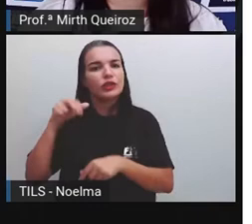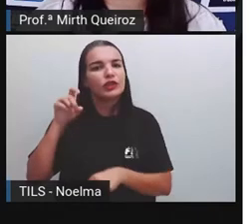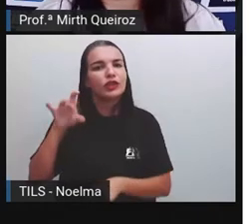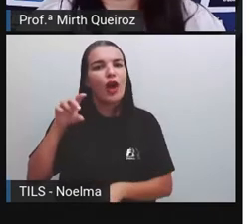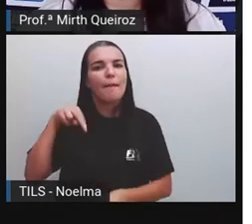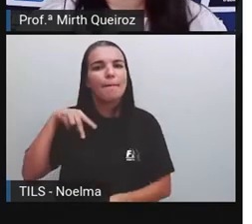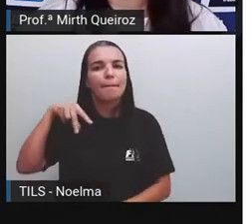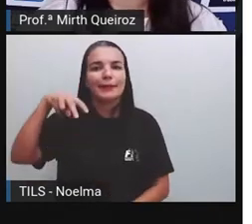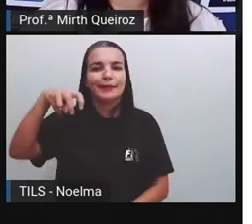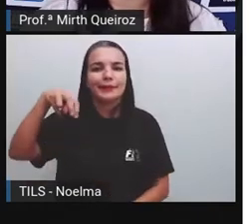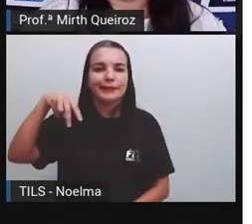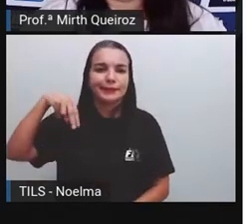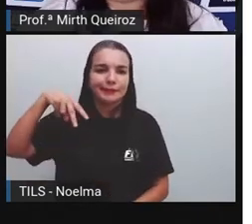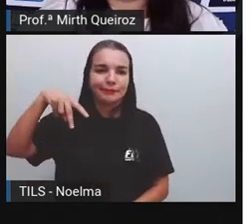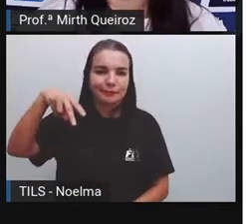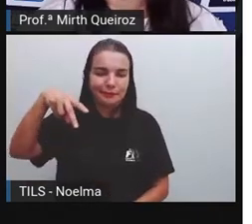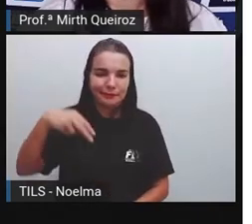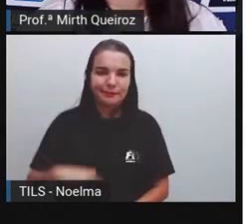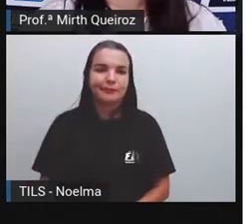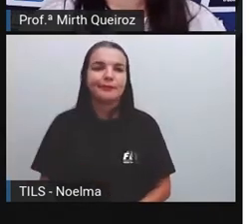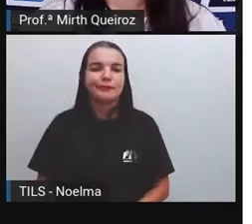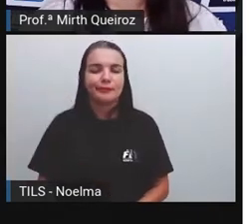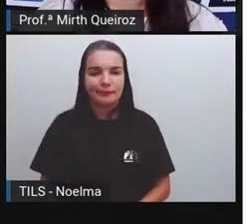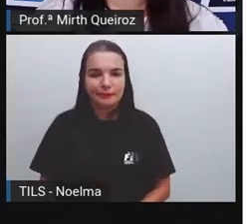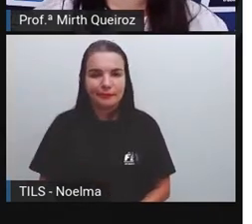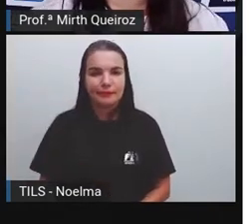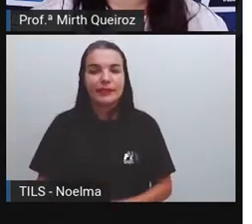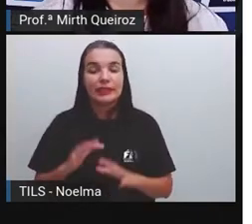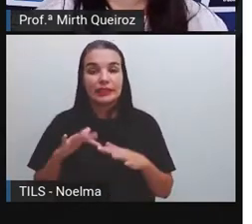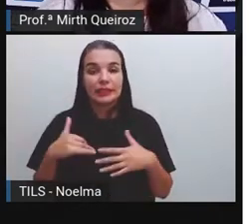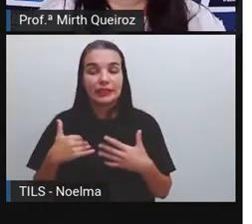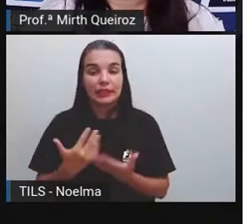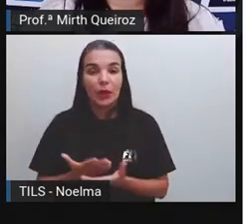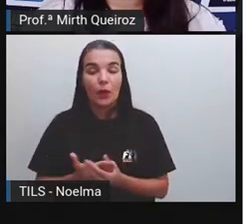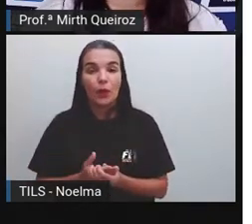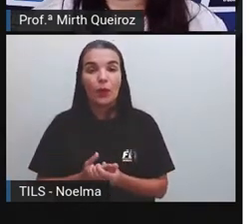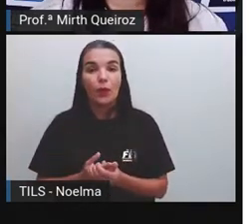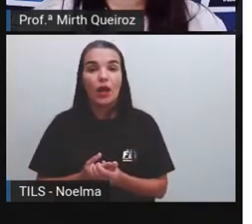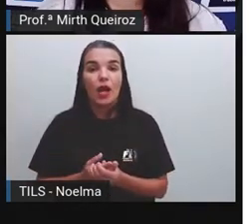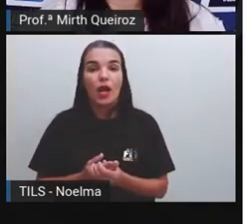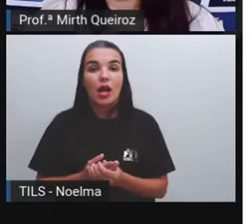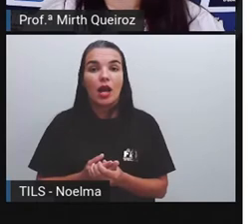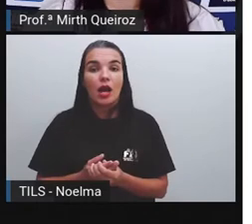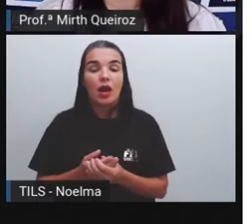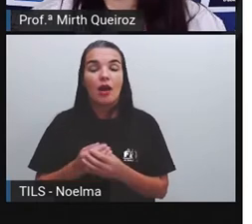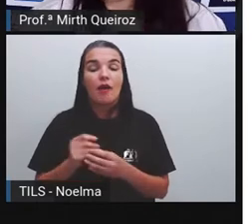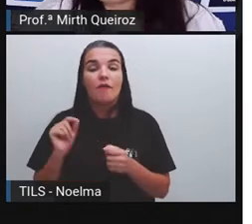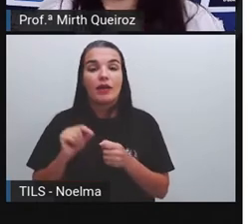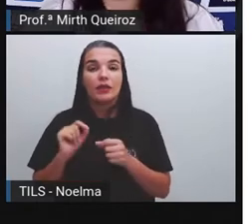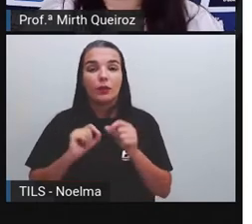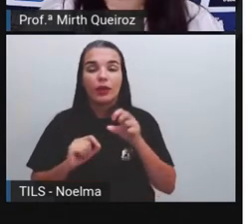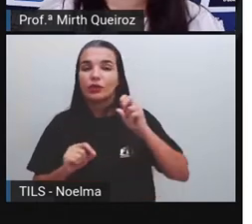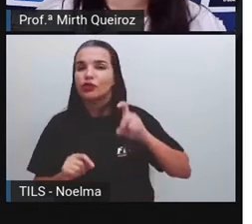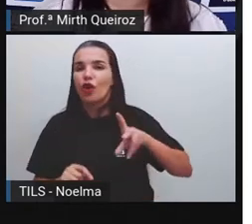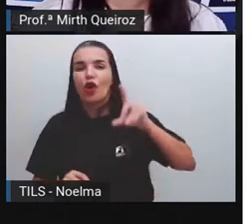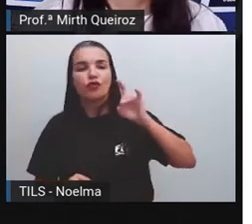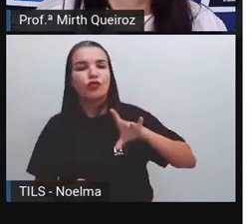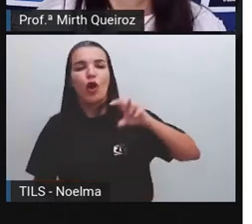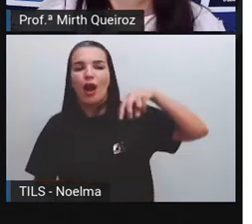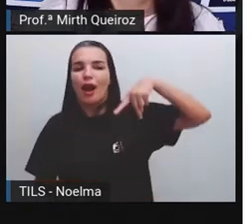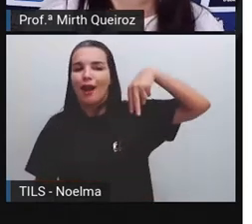para outro, né? Nesse circular. Nesse caso, utilizavam as pernas, caminhavam, né?